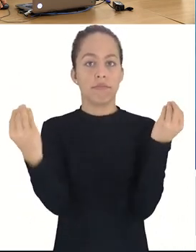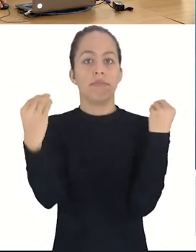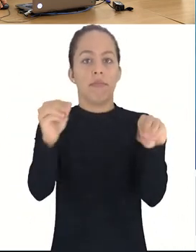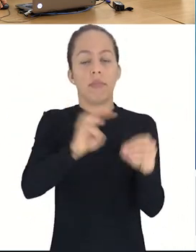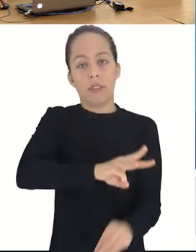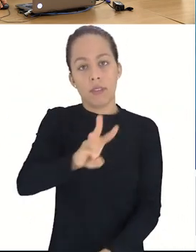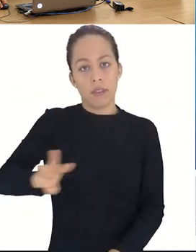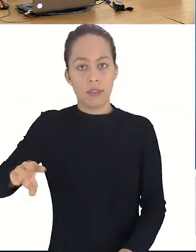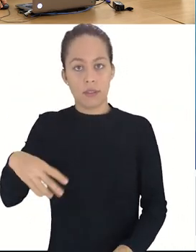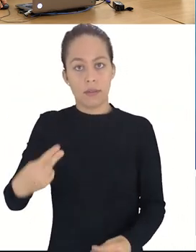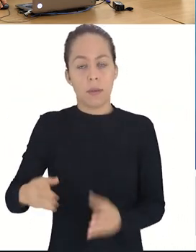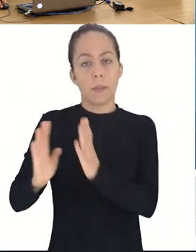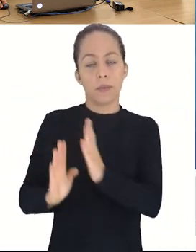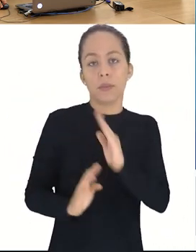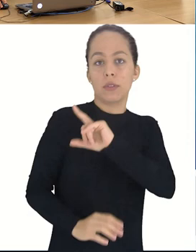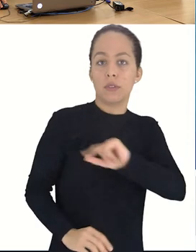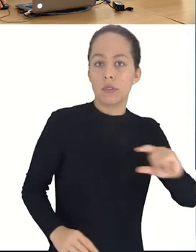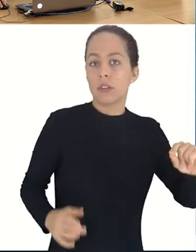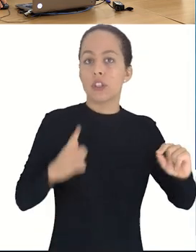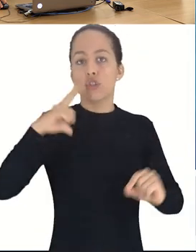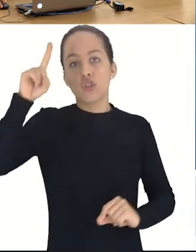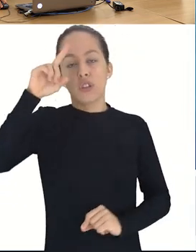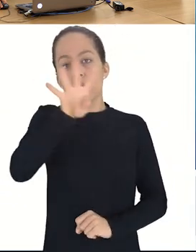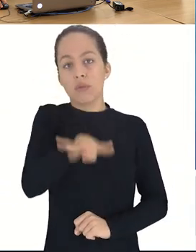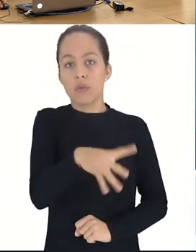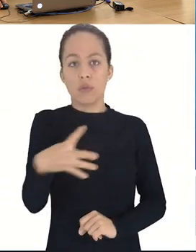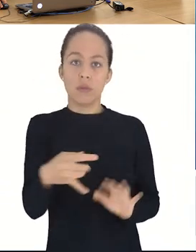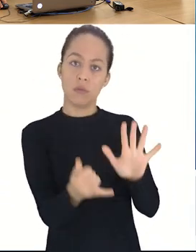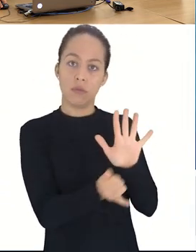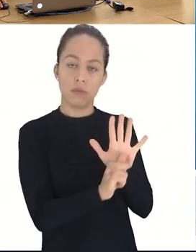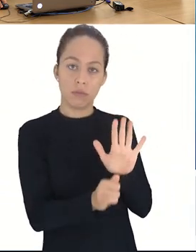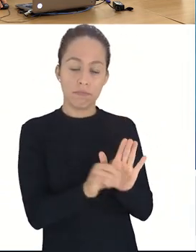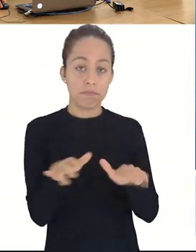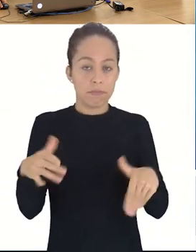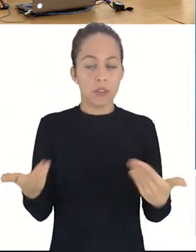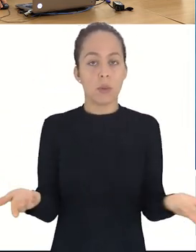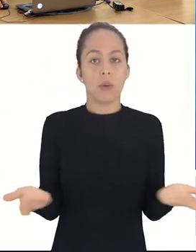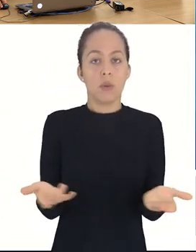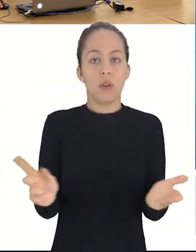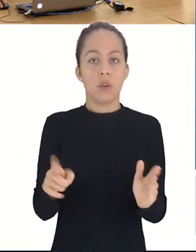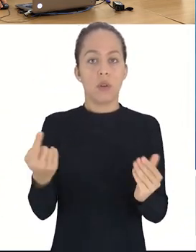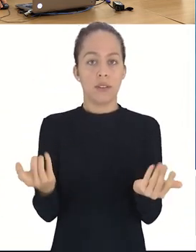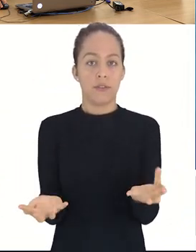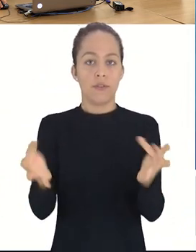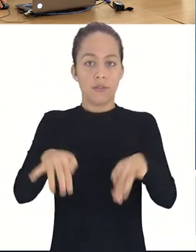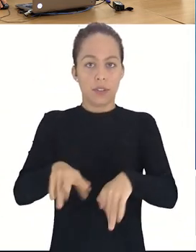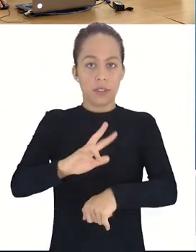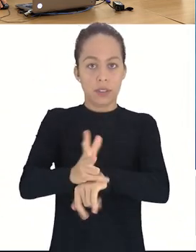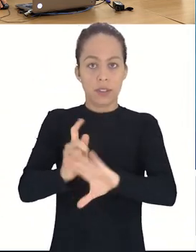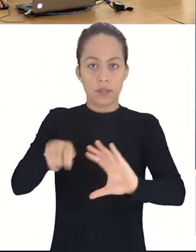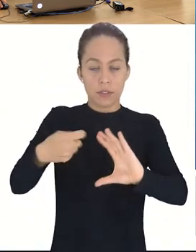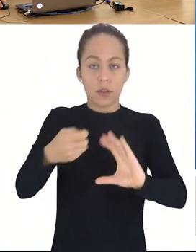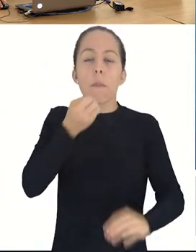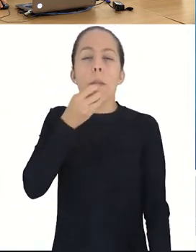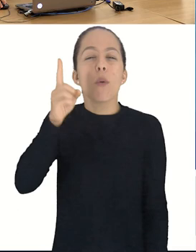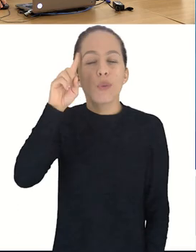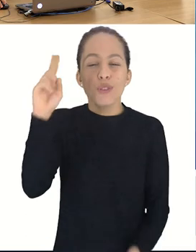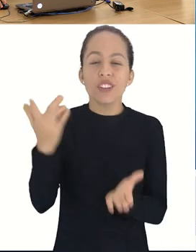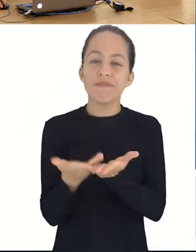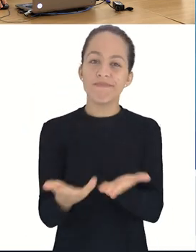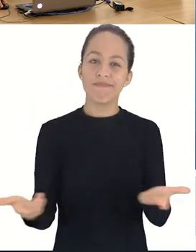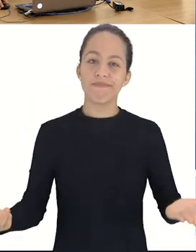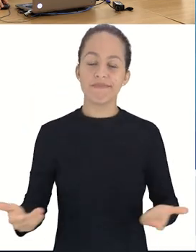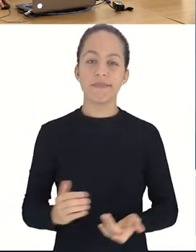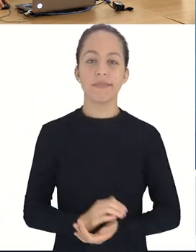seletivo, conforme o próprio cronograma do edital. Com isso, concluímos a gravação. Bom dia a todos.